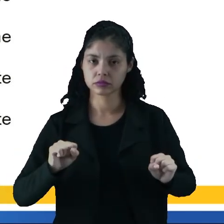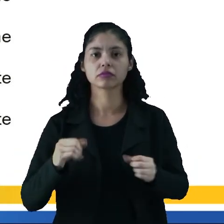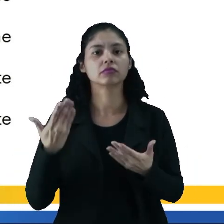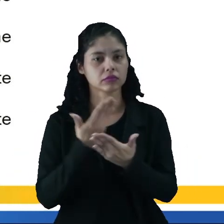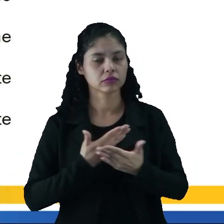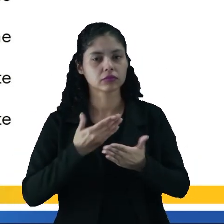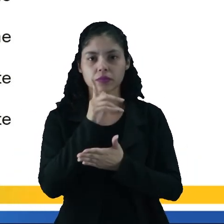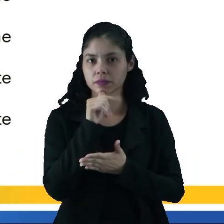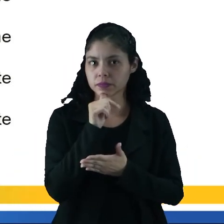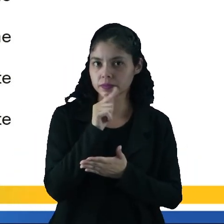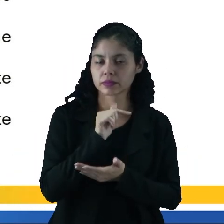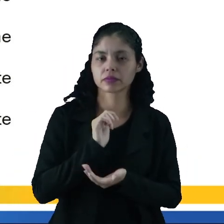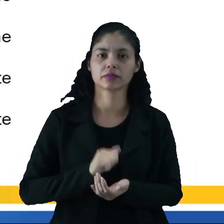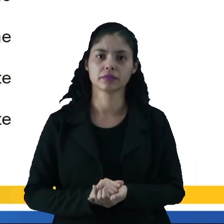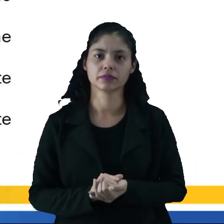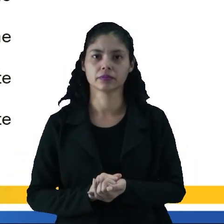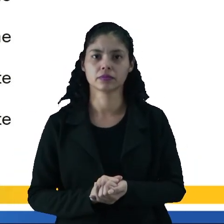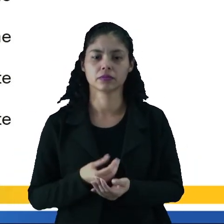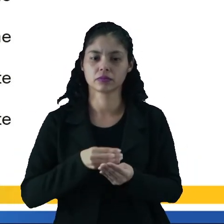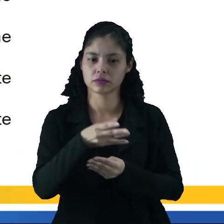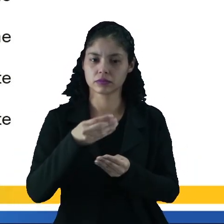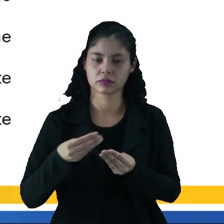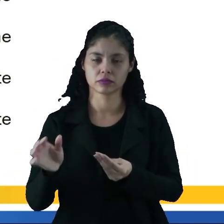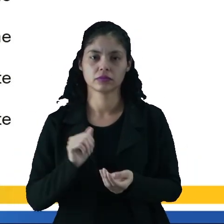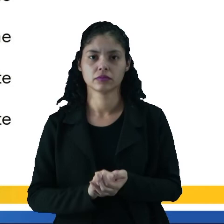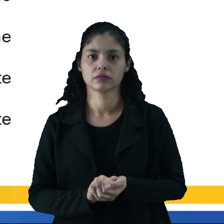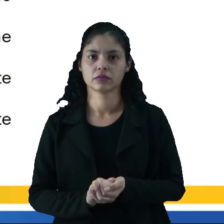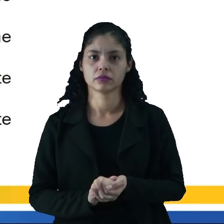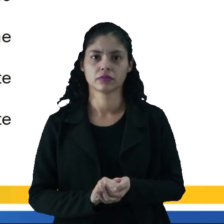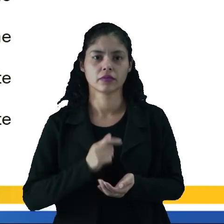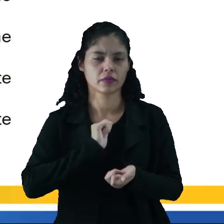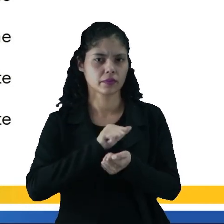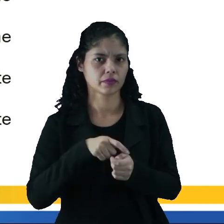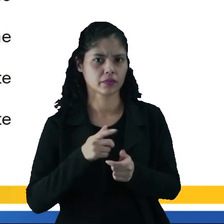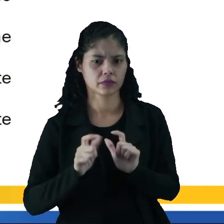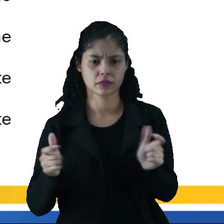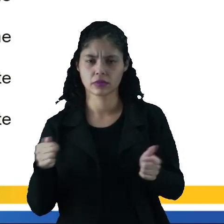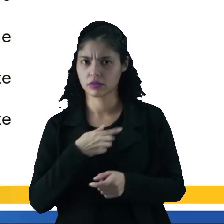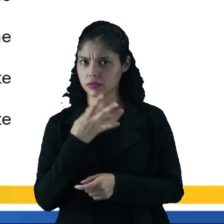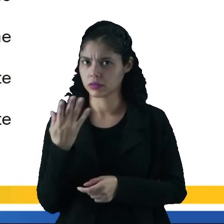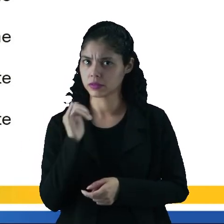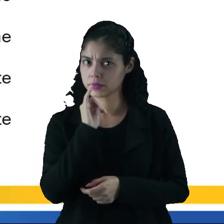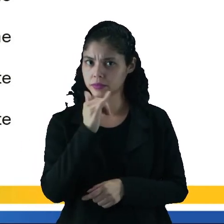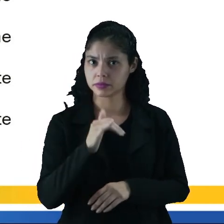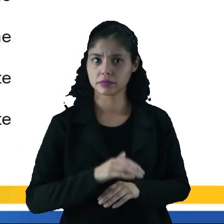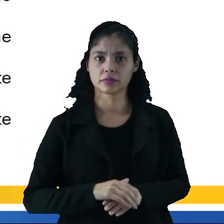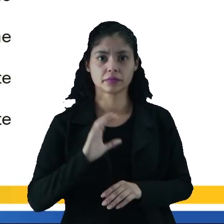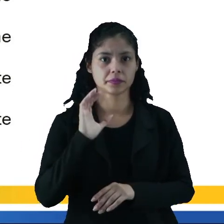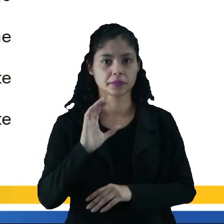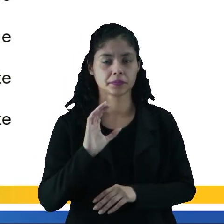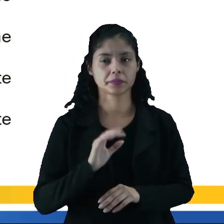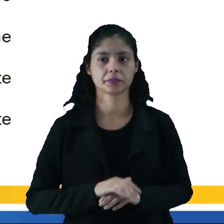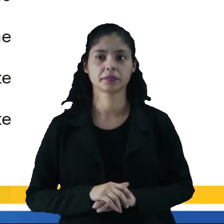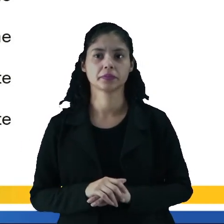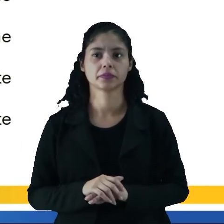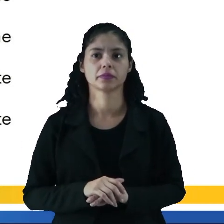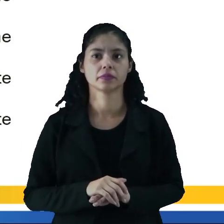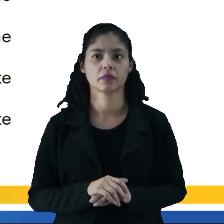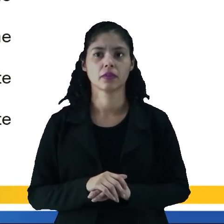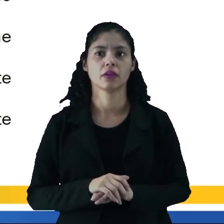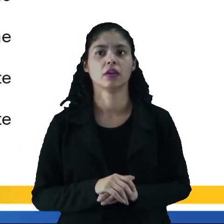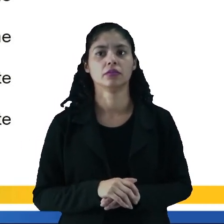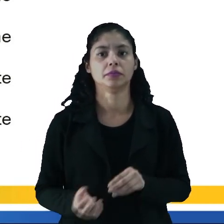tratamento da água e sua distribuição consomem grande quantidade de energia elétrica. Letra C. A